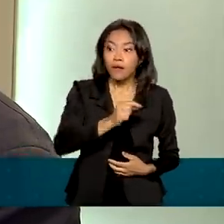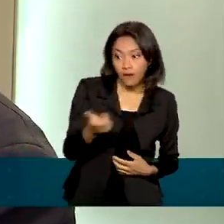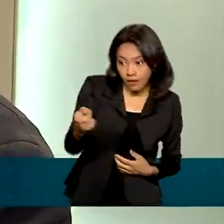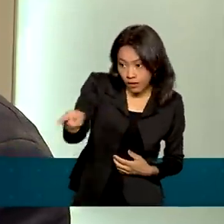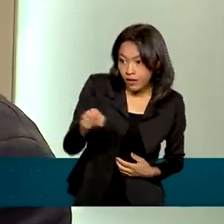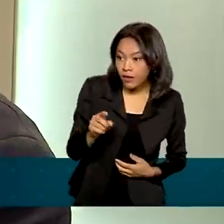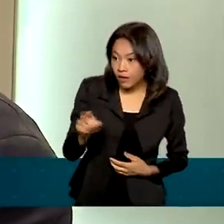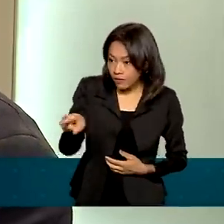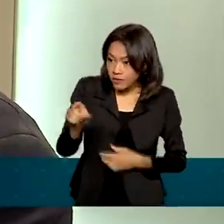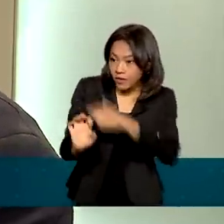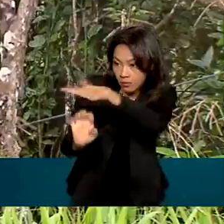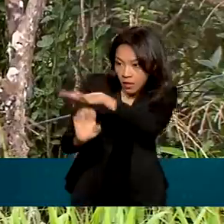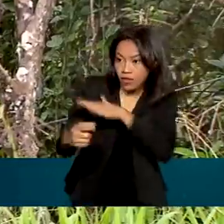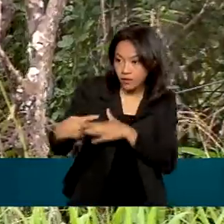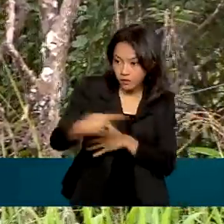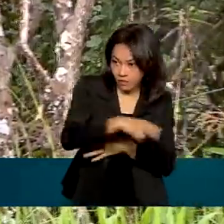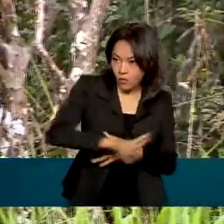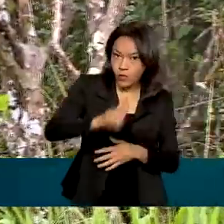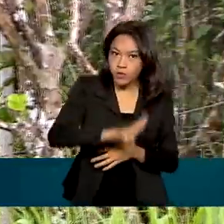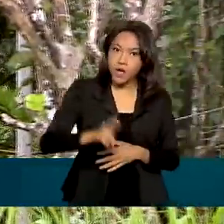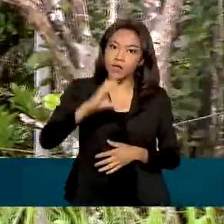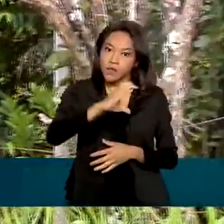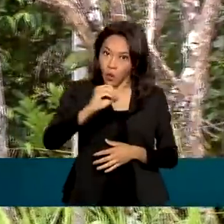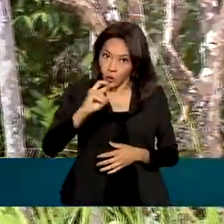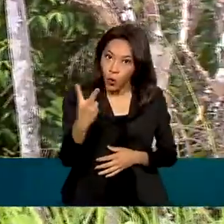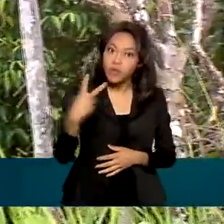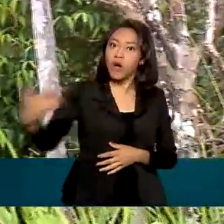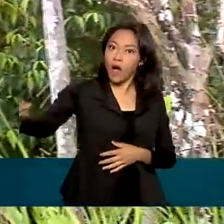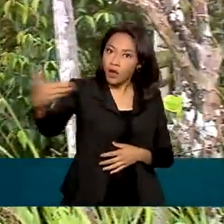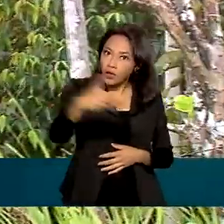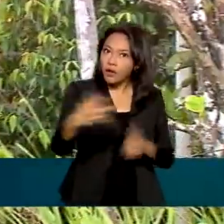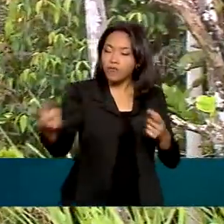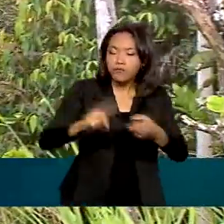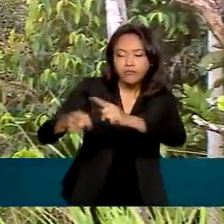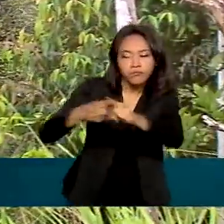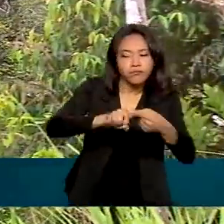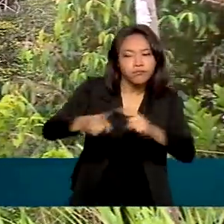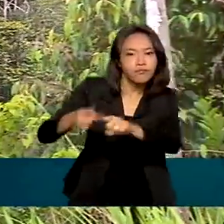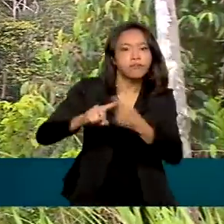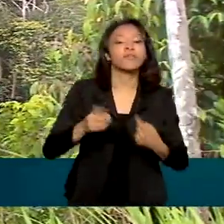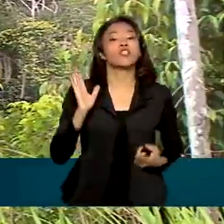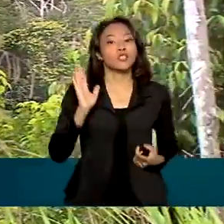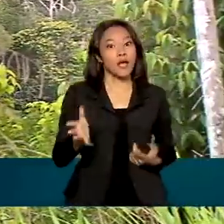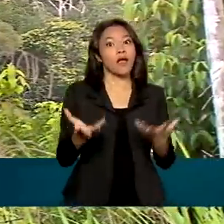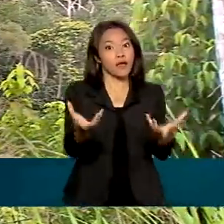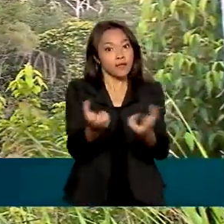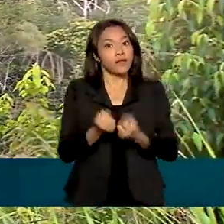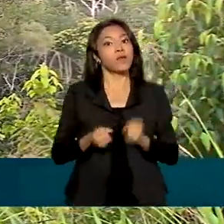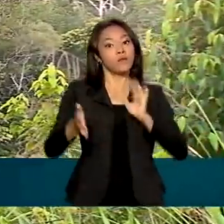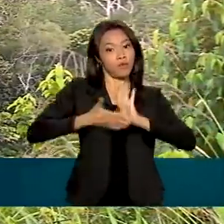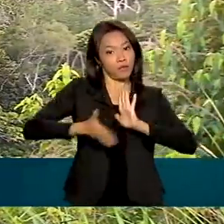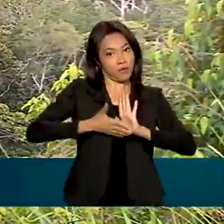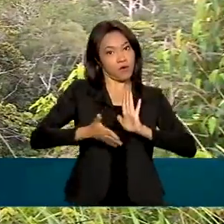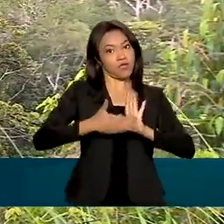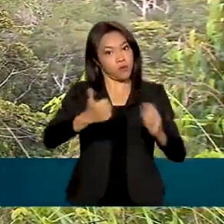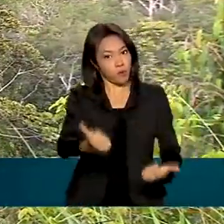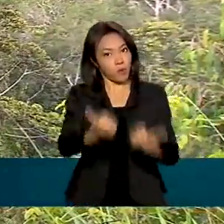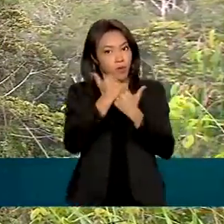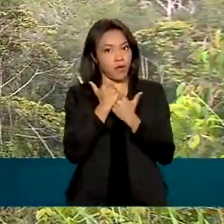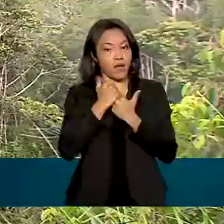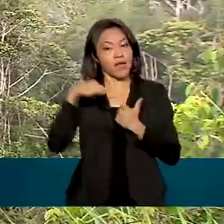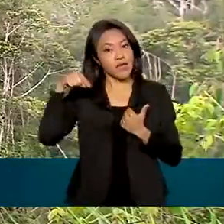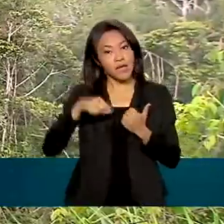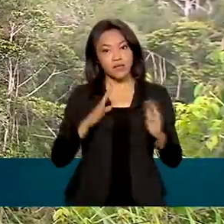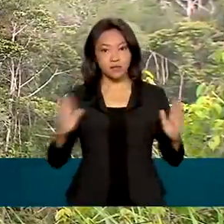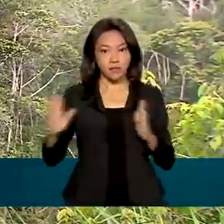consomem o carbono em si. O projeto já começou a receber propostas para a seleção de parceiros. Essa etapa vai